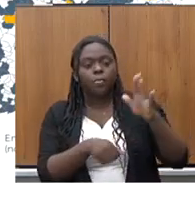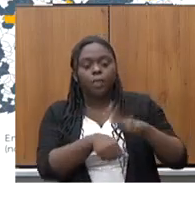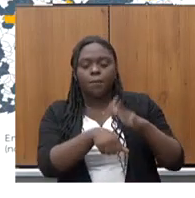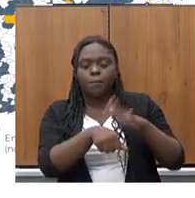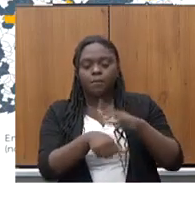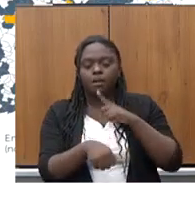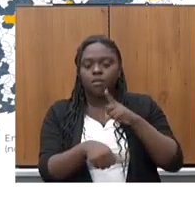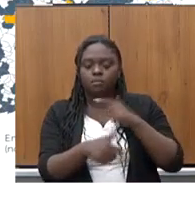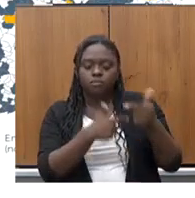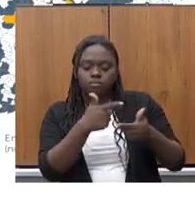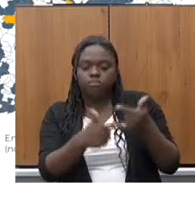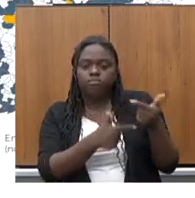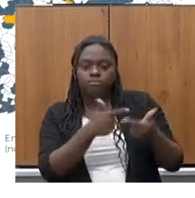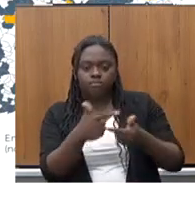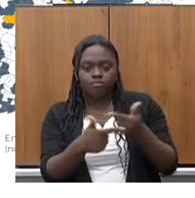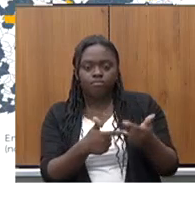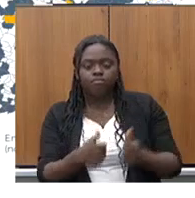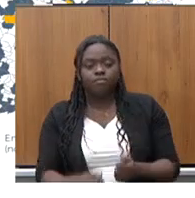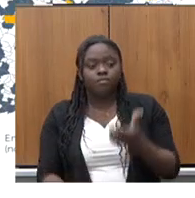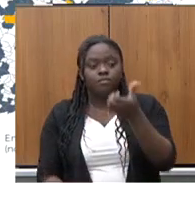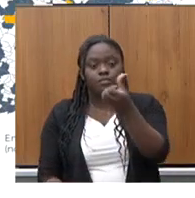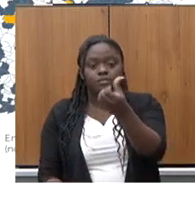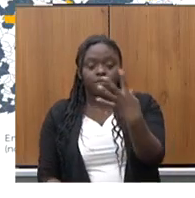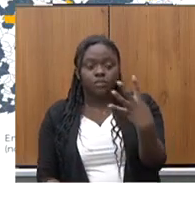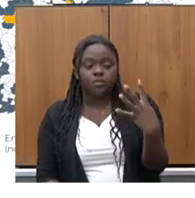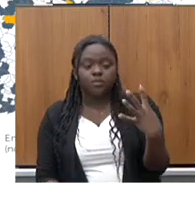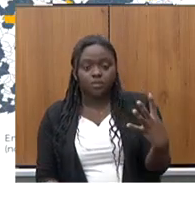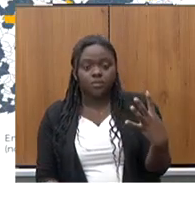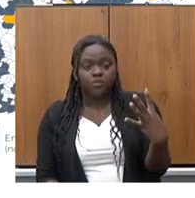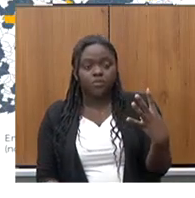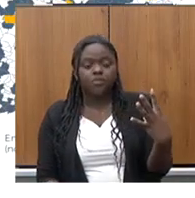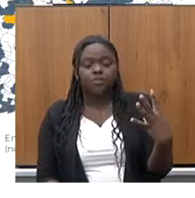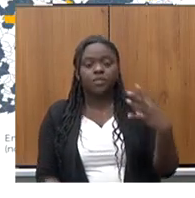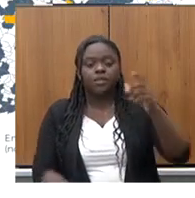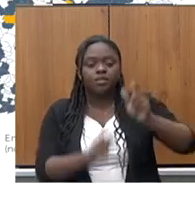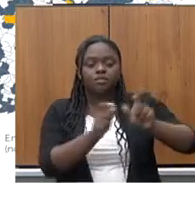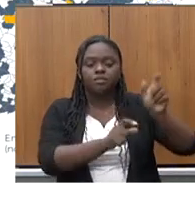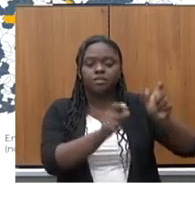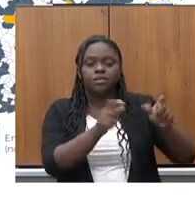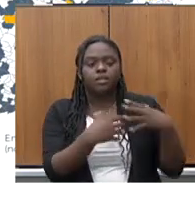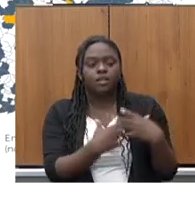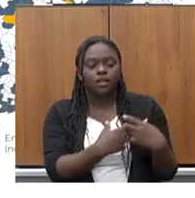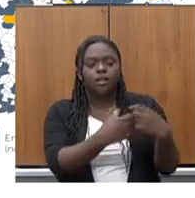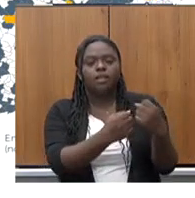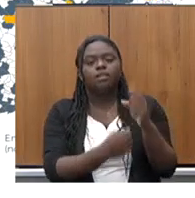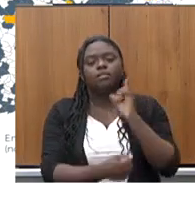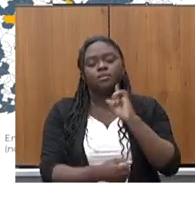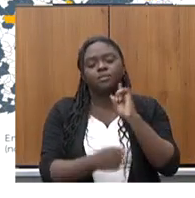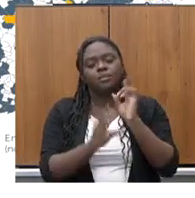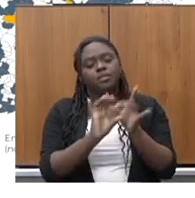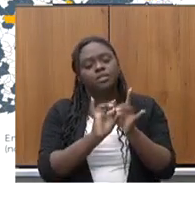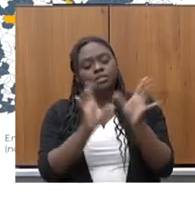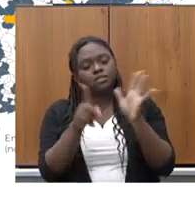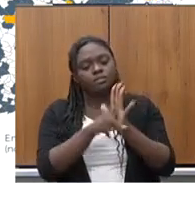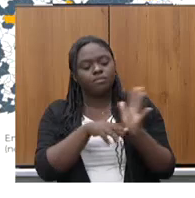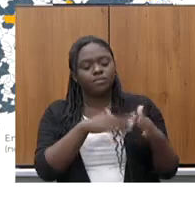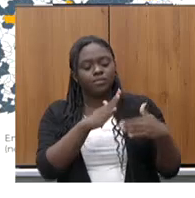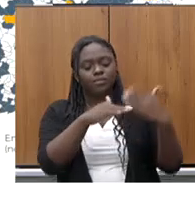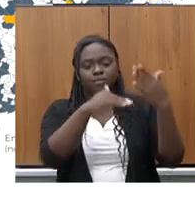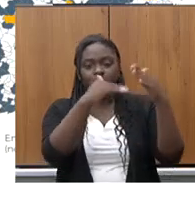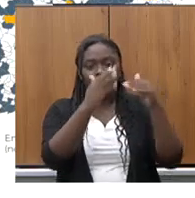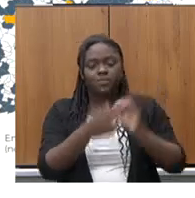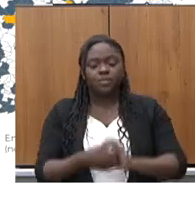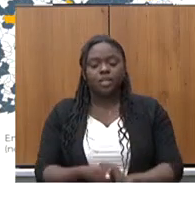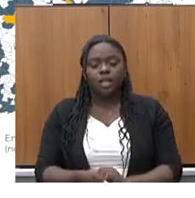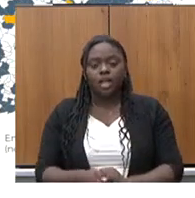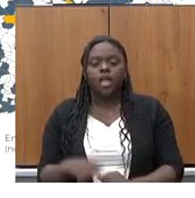geraram emprego, 64 são aqueles que aderiram ao Minas Livre para crescer. Então,